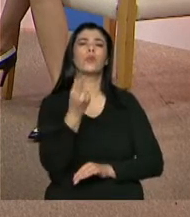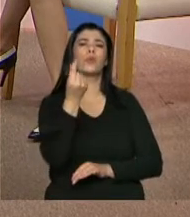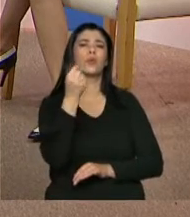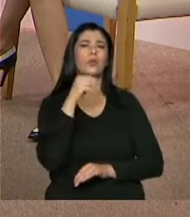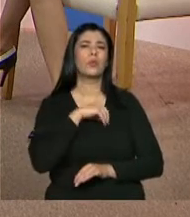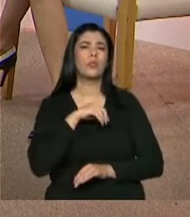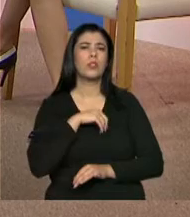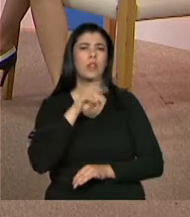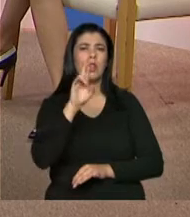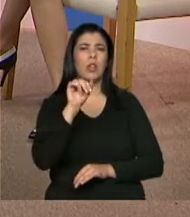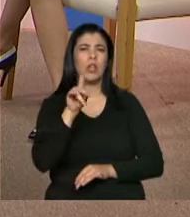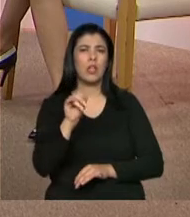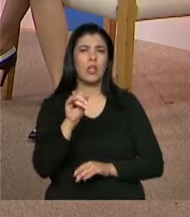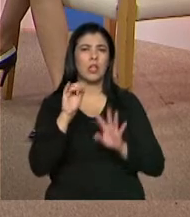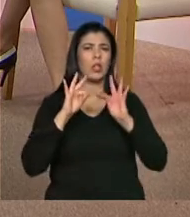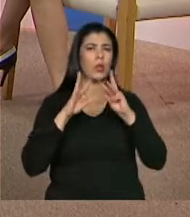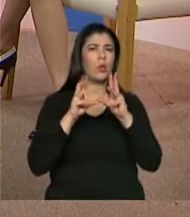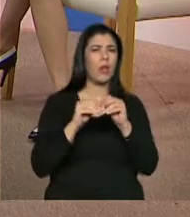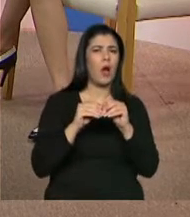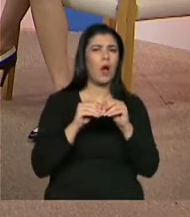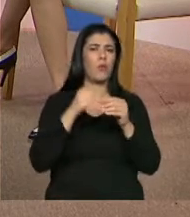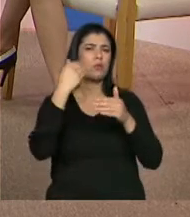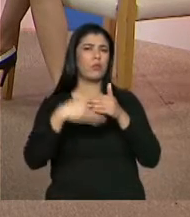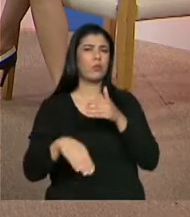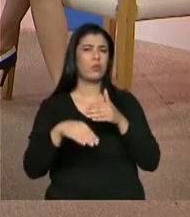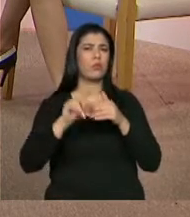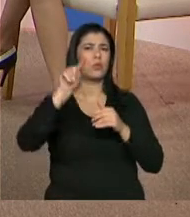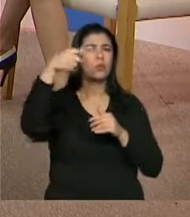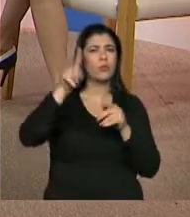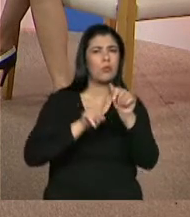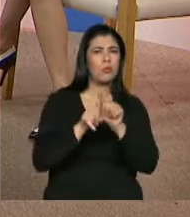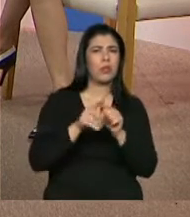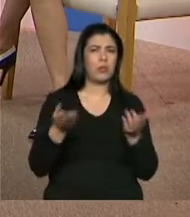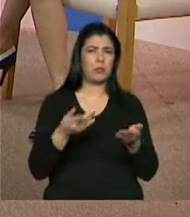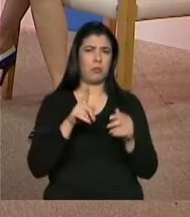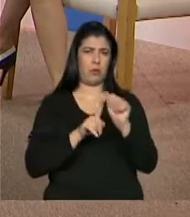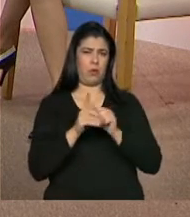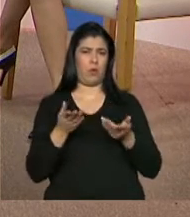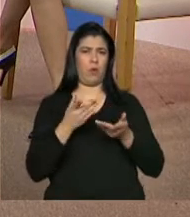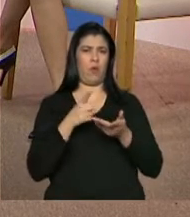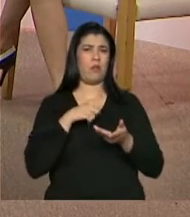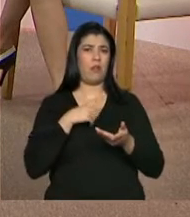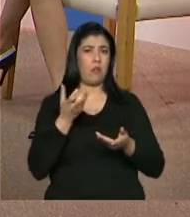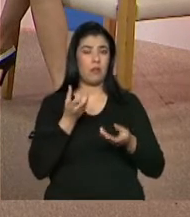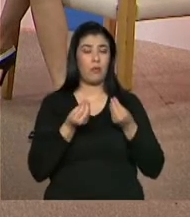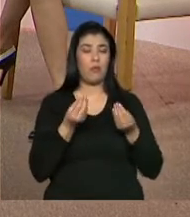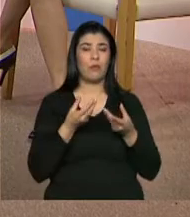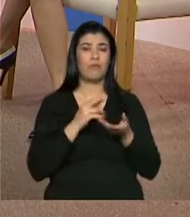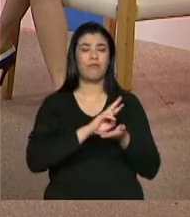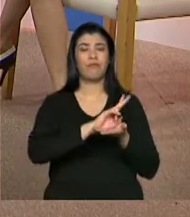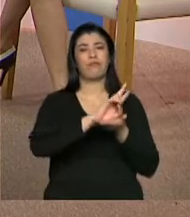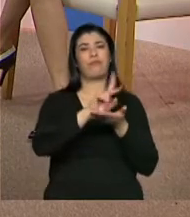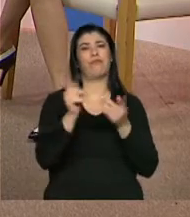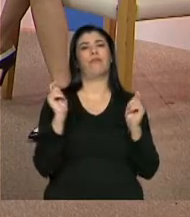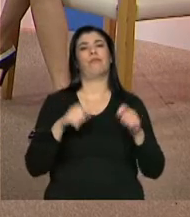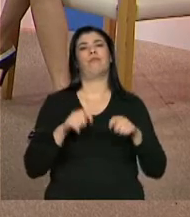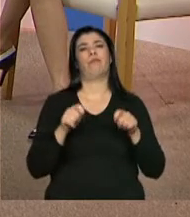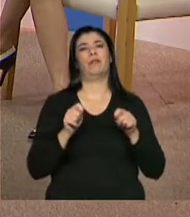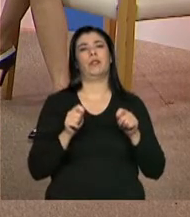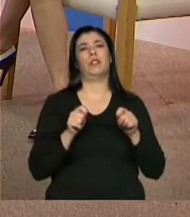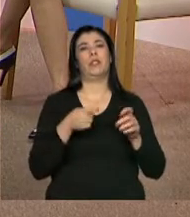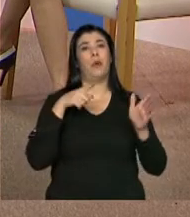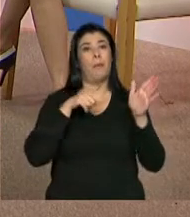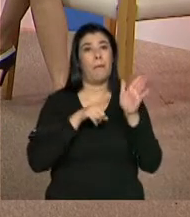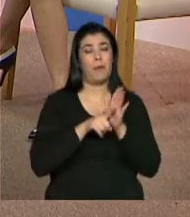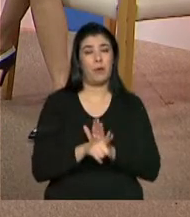Renda líquida? Renda bruta? Renda do último mês? Renda do próximo mês? A renda que eu gostaria de ter? Quer dizer, são tantas as possibilidades na hora que você faz uma